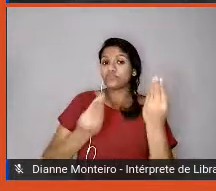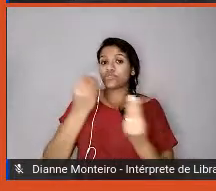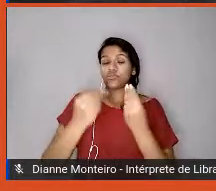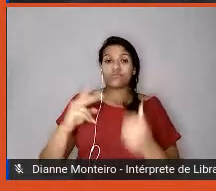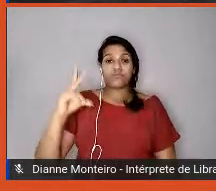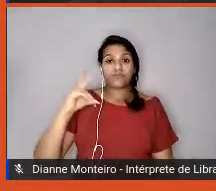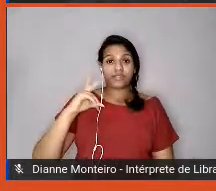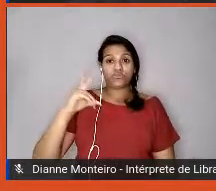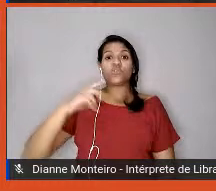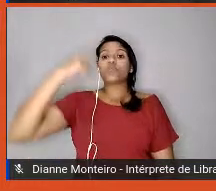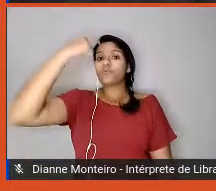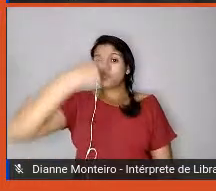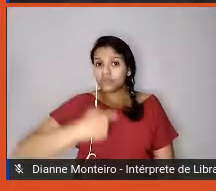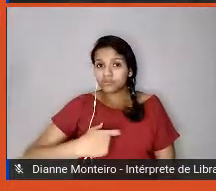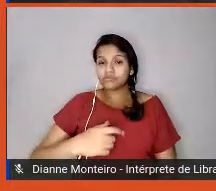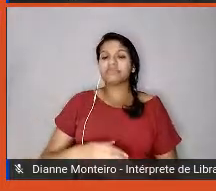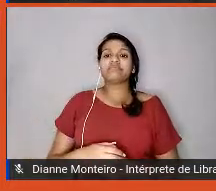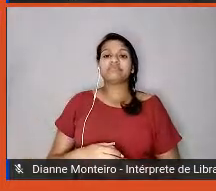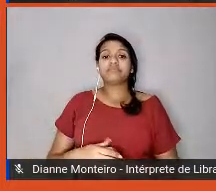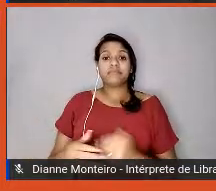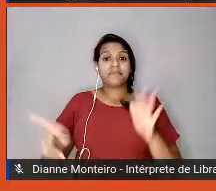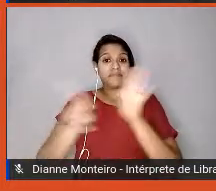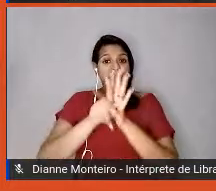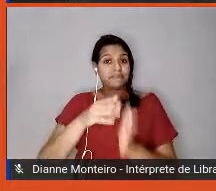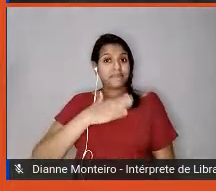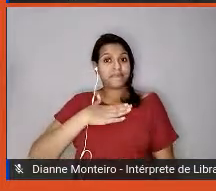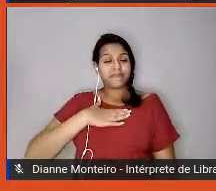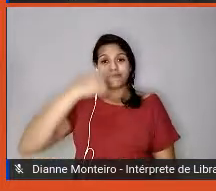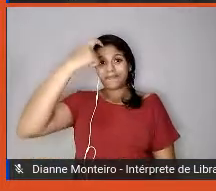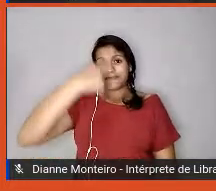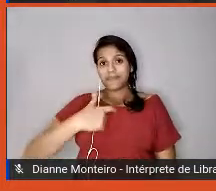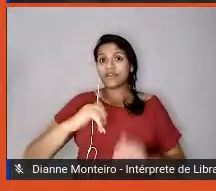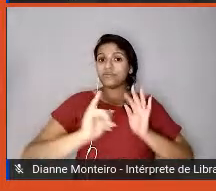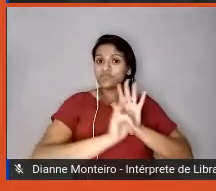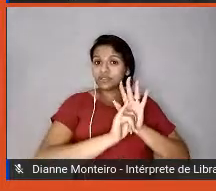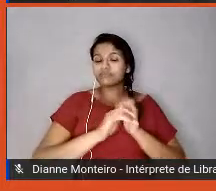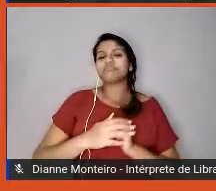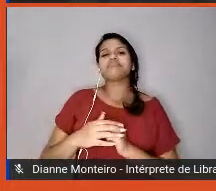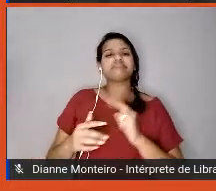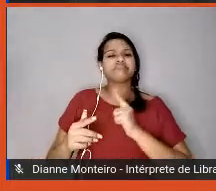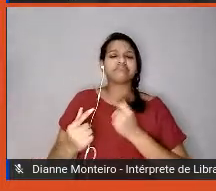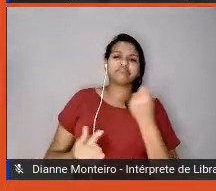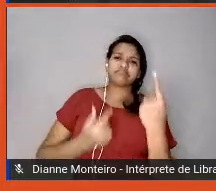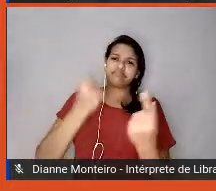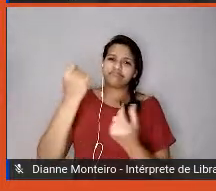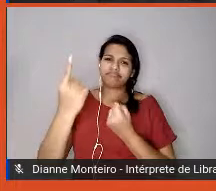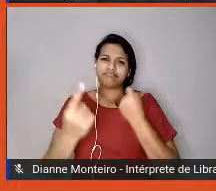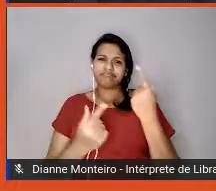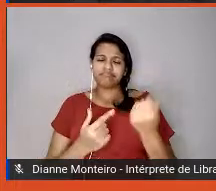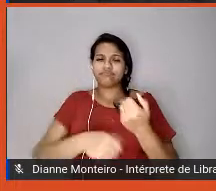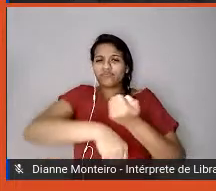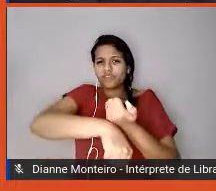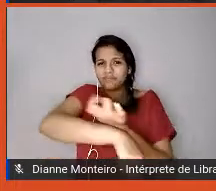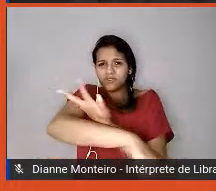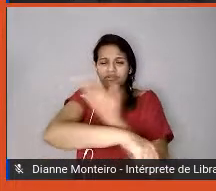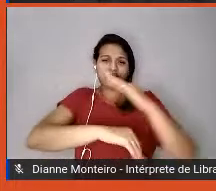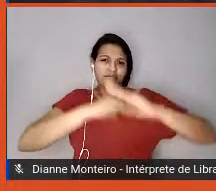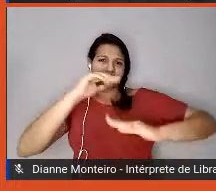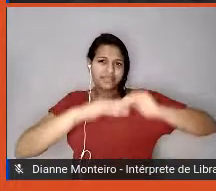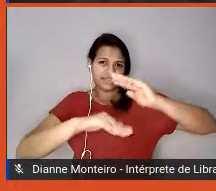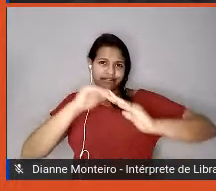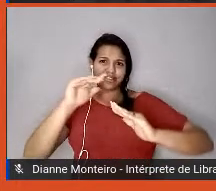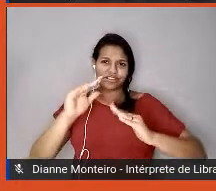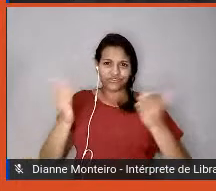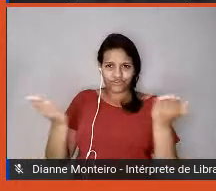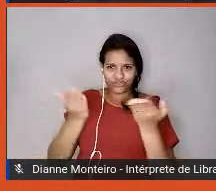nossa personalidade também. Nós podemos refletir algumas habilidades emocionais, né? Como essas que eu